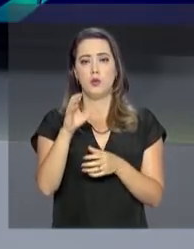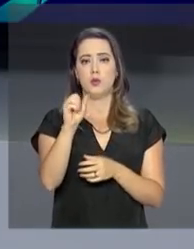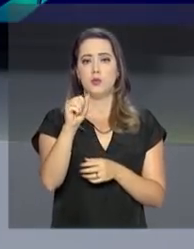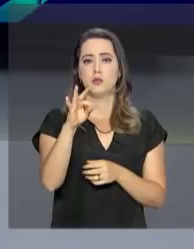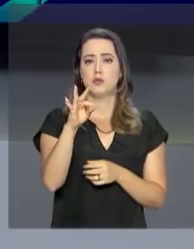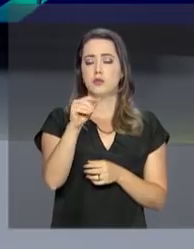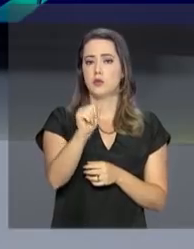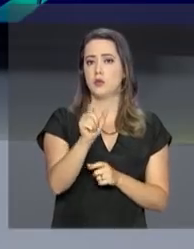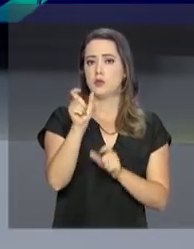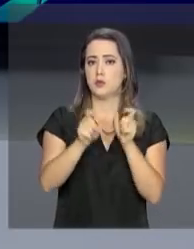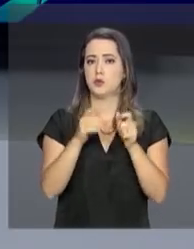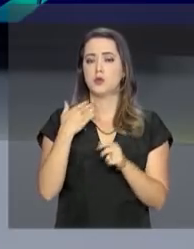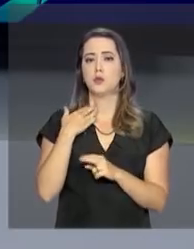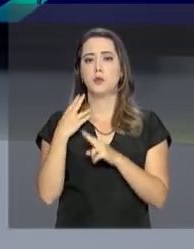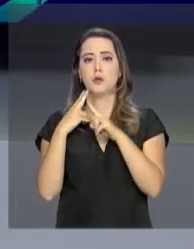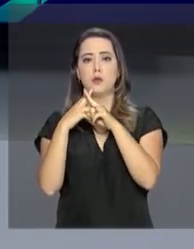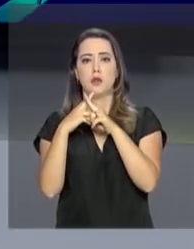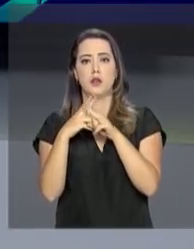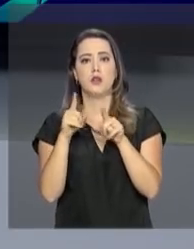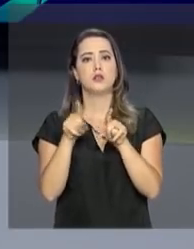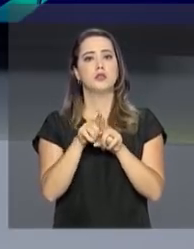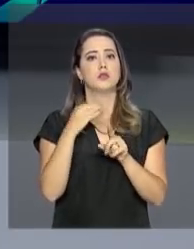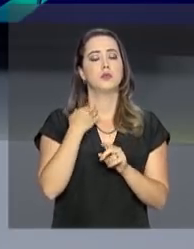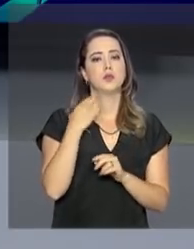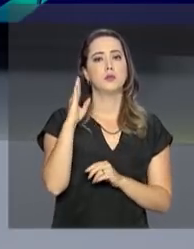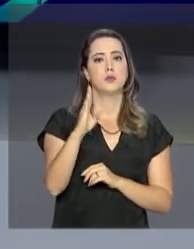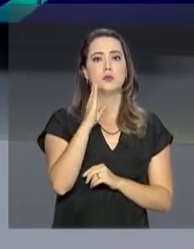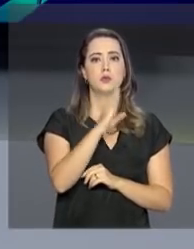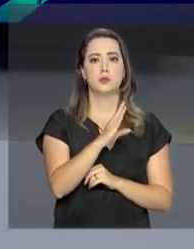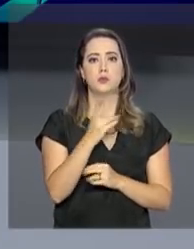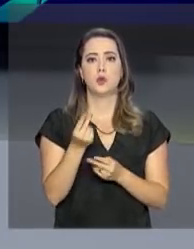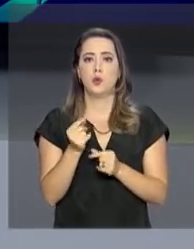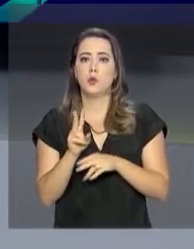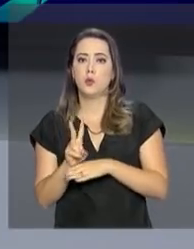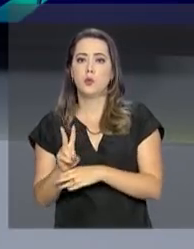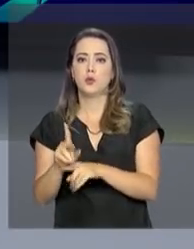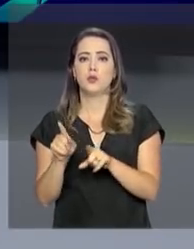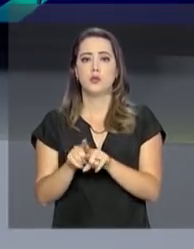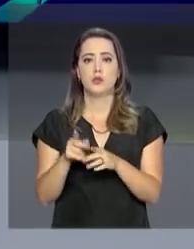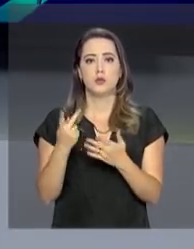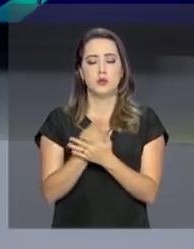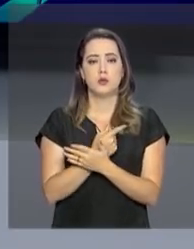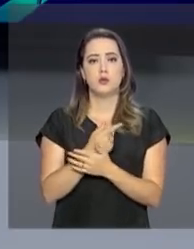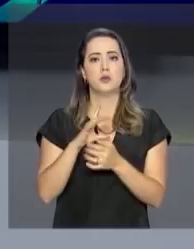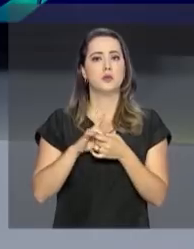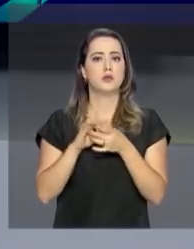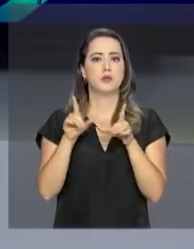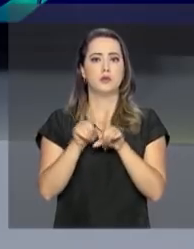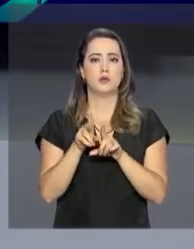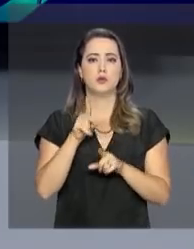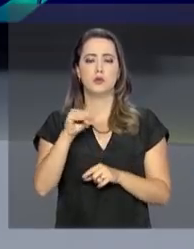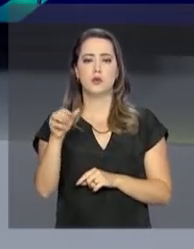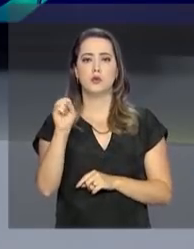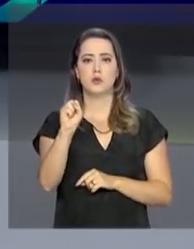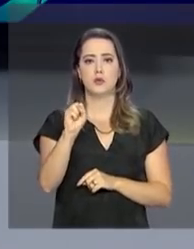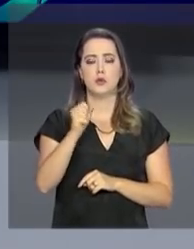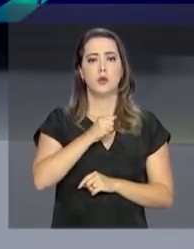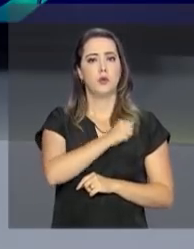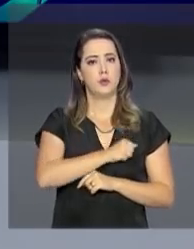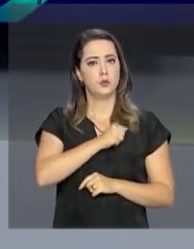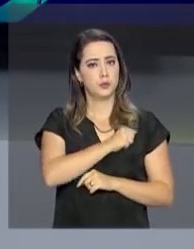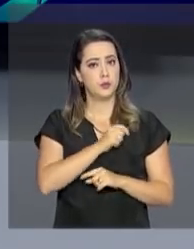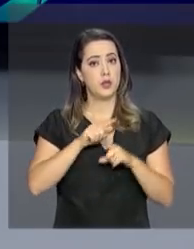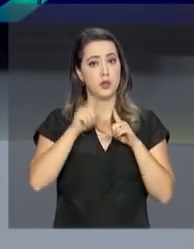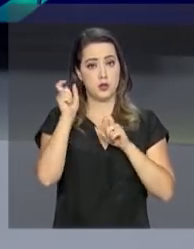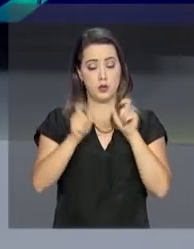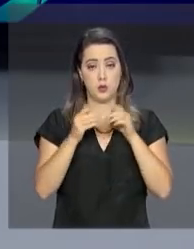correntistas, da Caixa Econômica Federal e do Banco do Brasil. O crédito em conta será efetuado automaticamente no dia 8 de agosto.